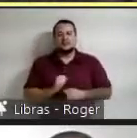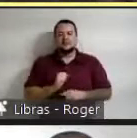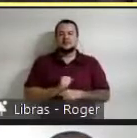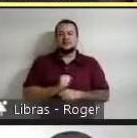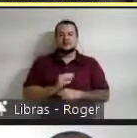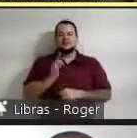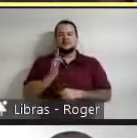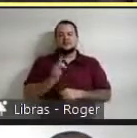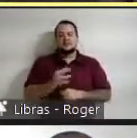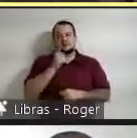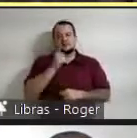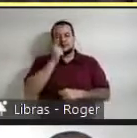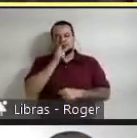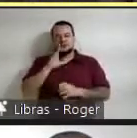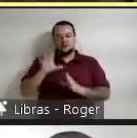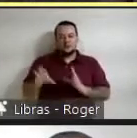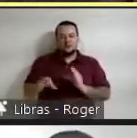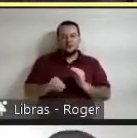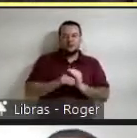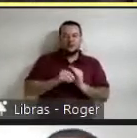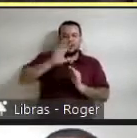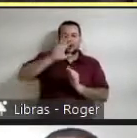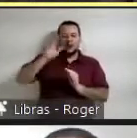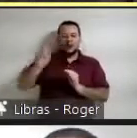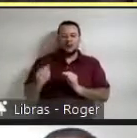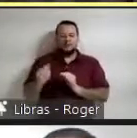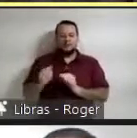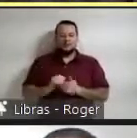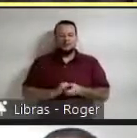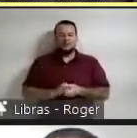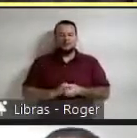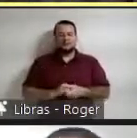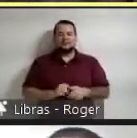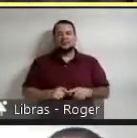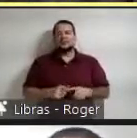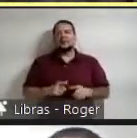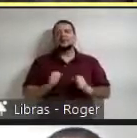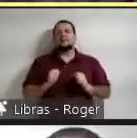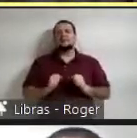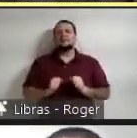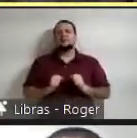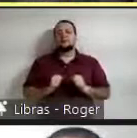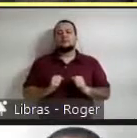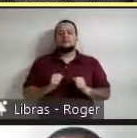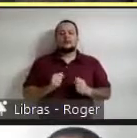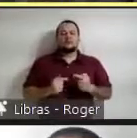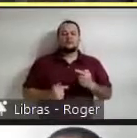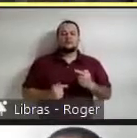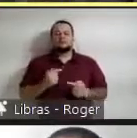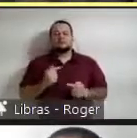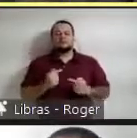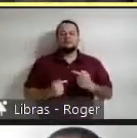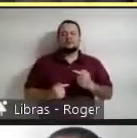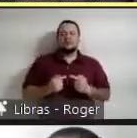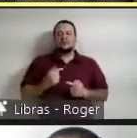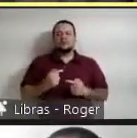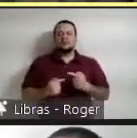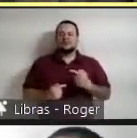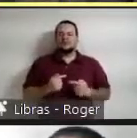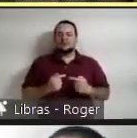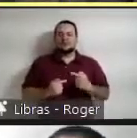envolver a África nesse projeto mas que nos permita rediscutir a academia brasileira o que nós